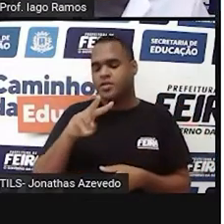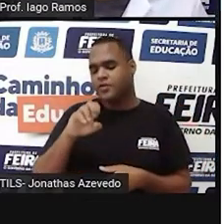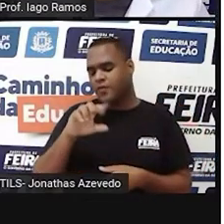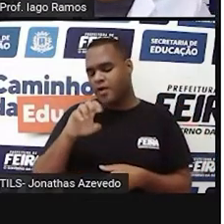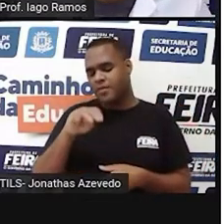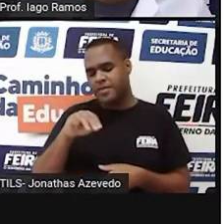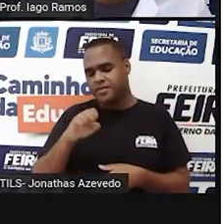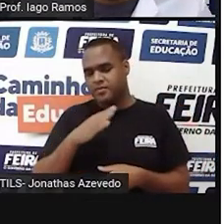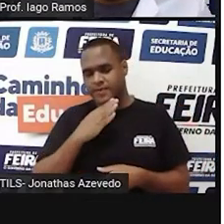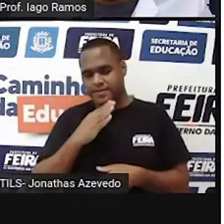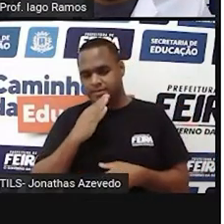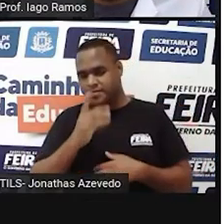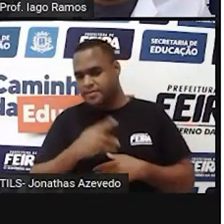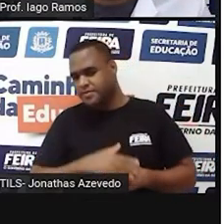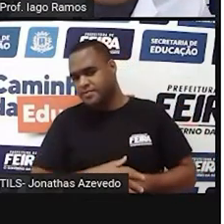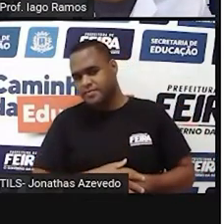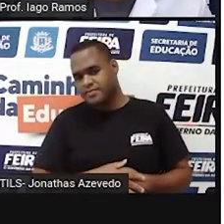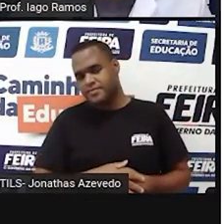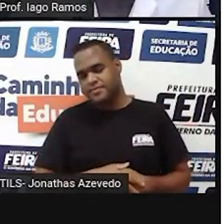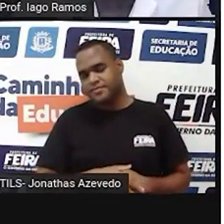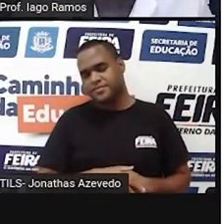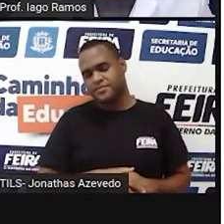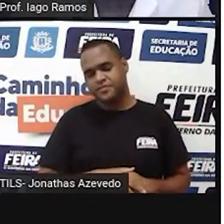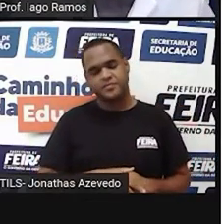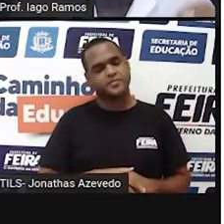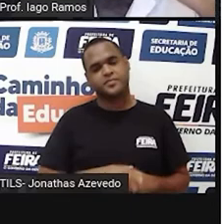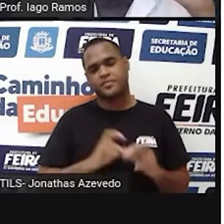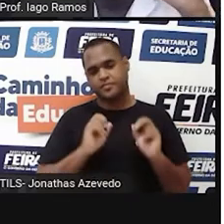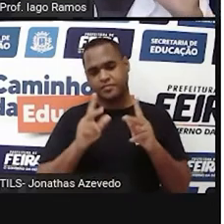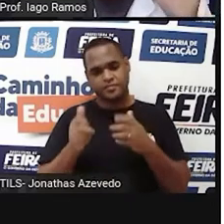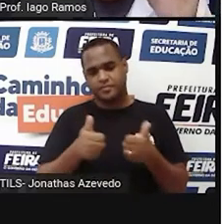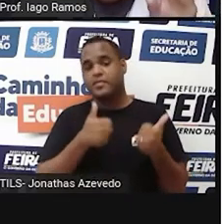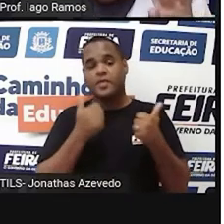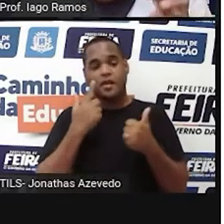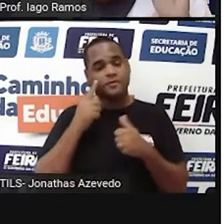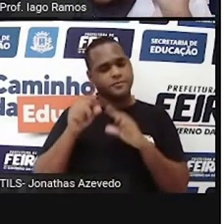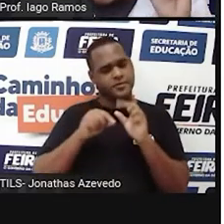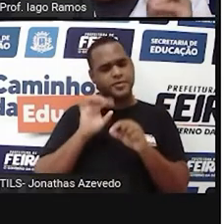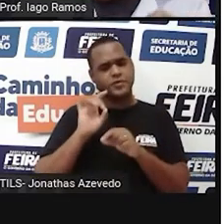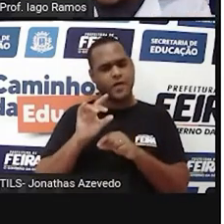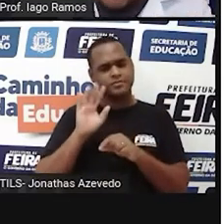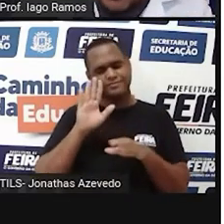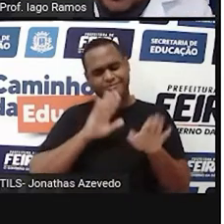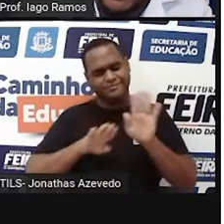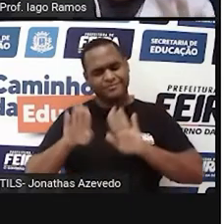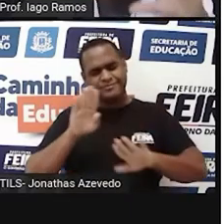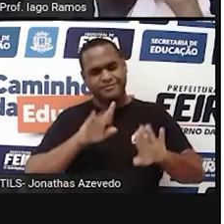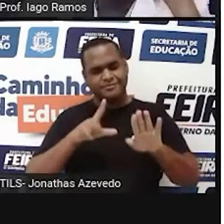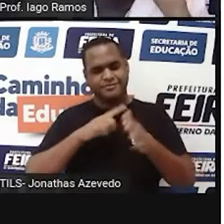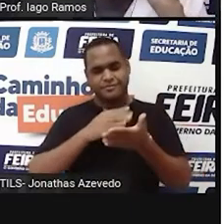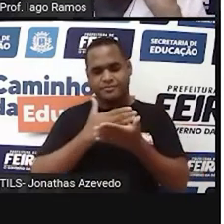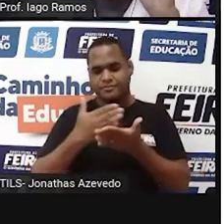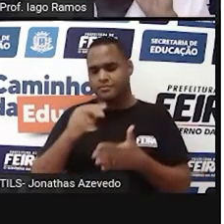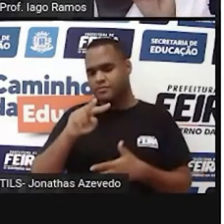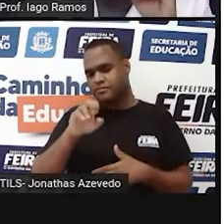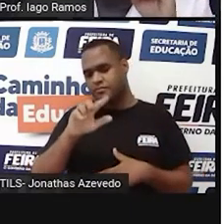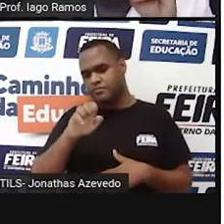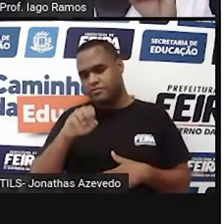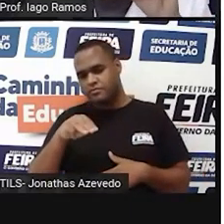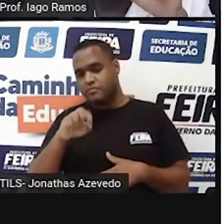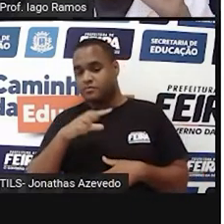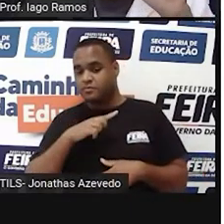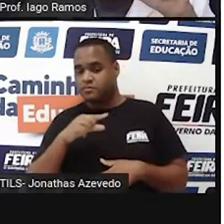chamada volume, né? Pois bem, só um detalhe. Cuidado! Esse volume aqui